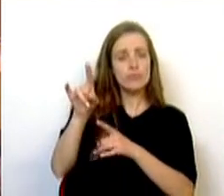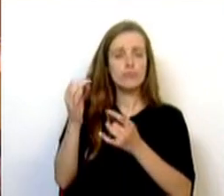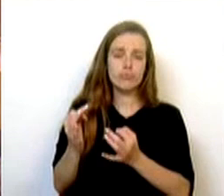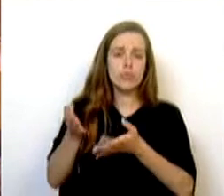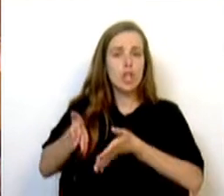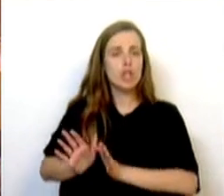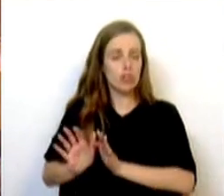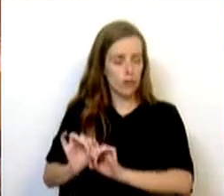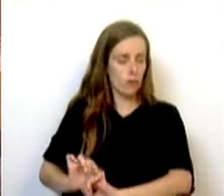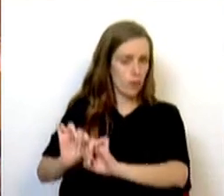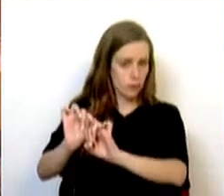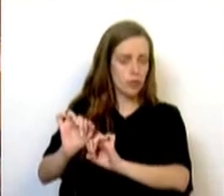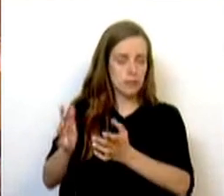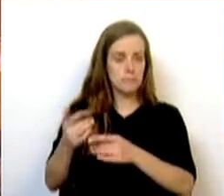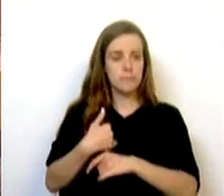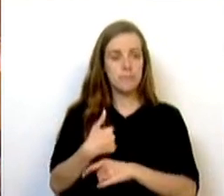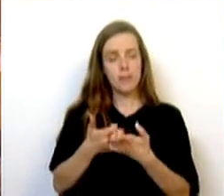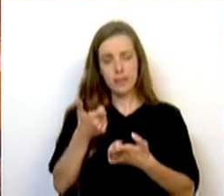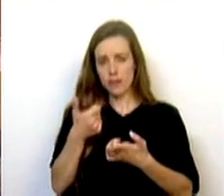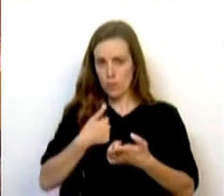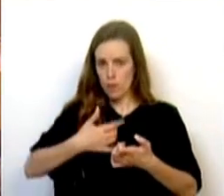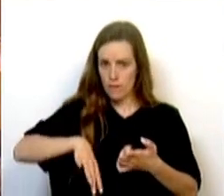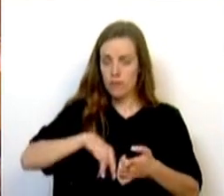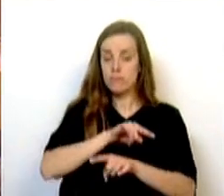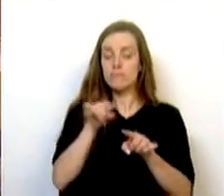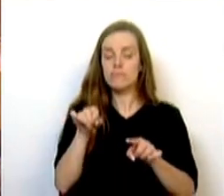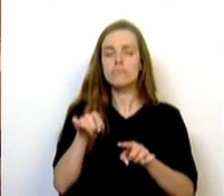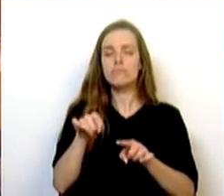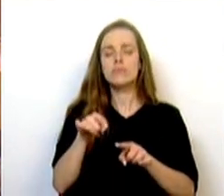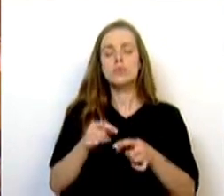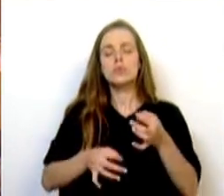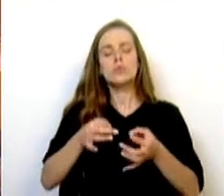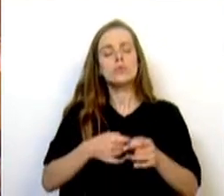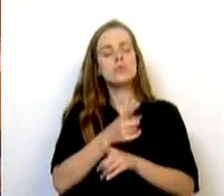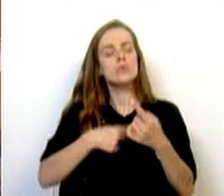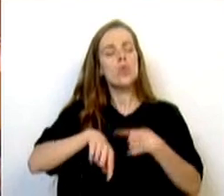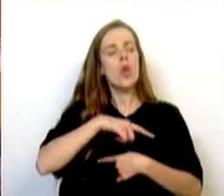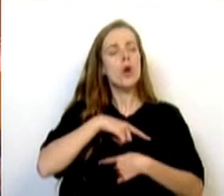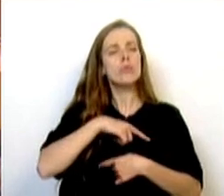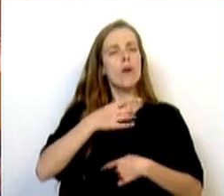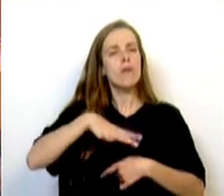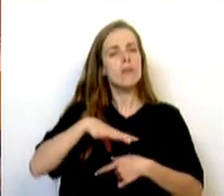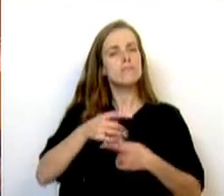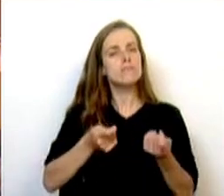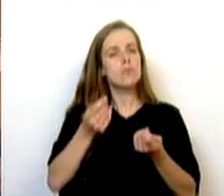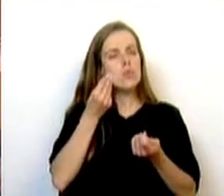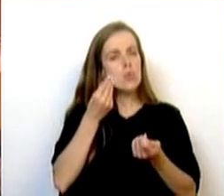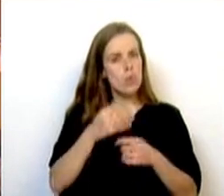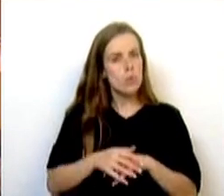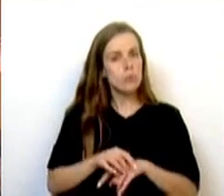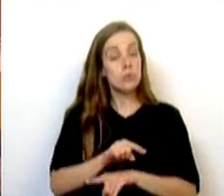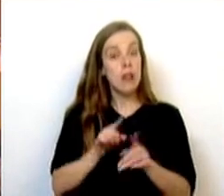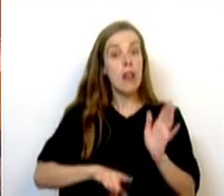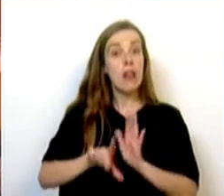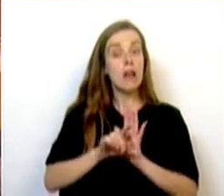Ora, queria desde já sublinhar que no nosso ordenamento jurídico se encontra já previsto um mecanismo legal que permite